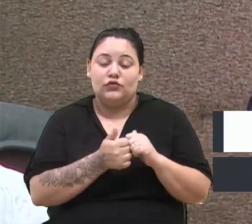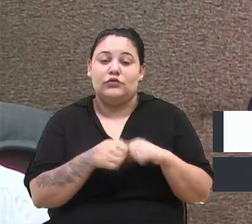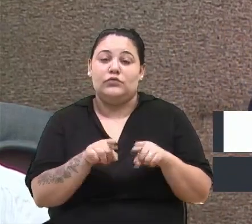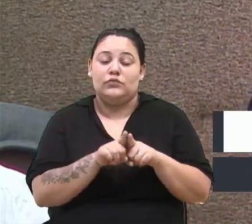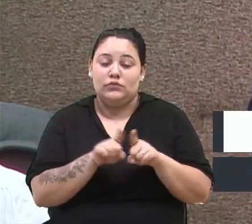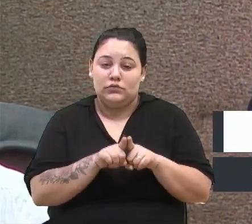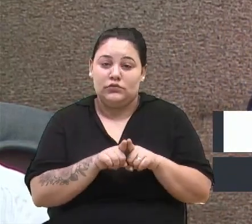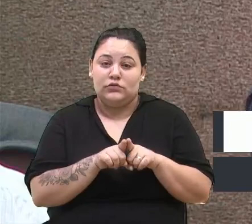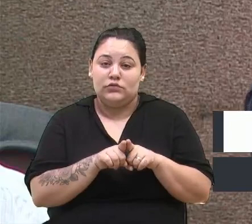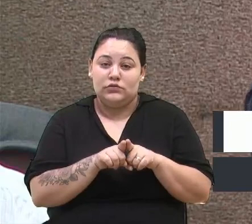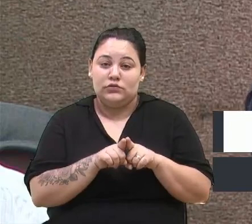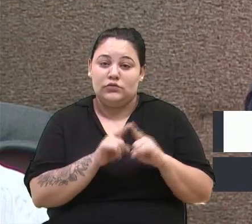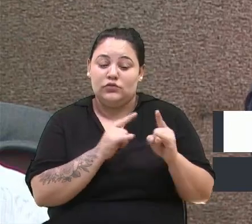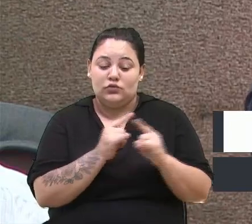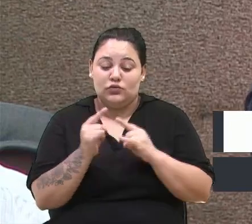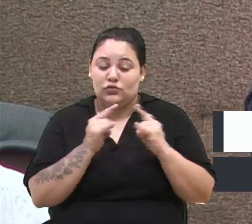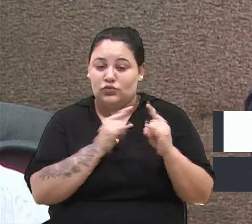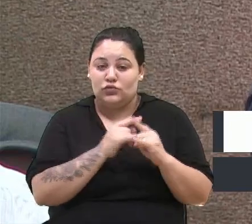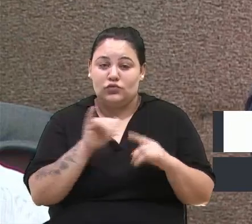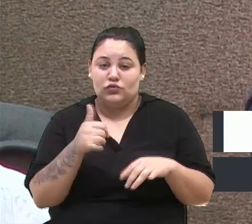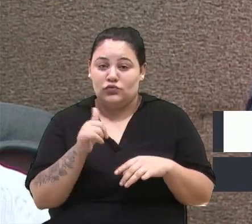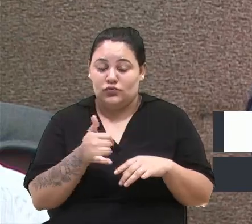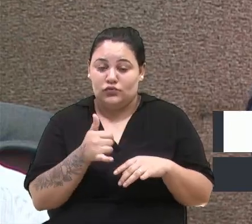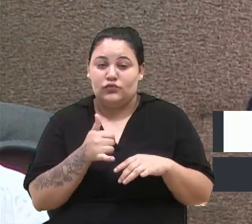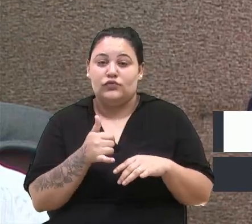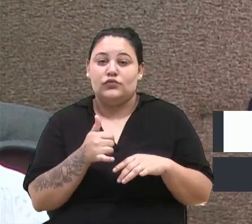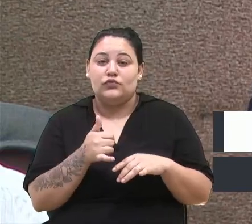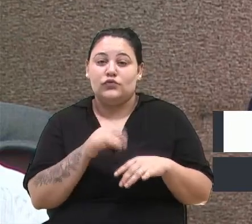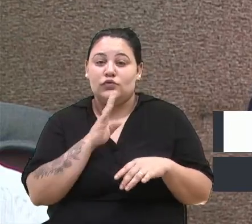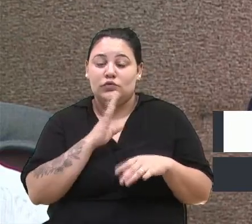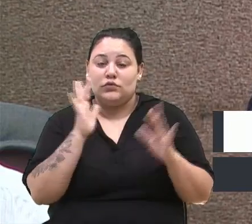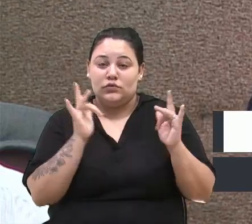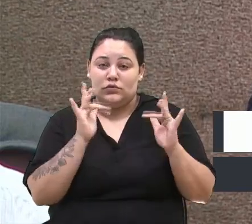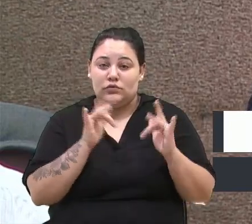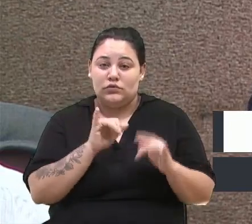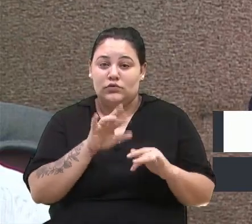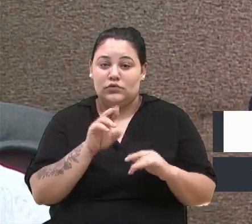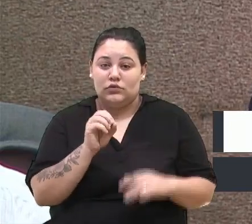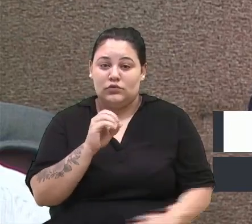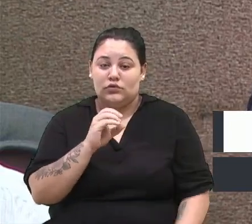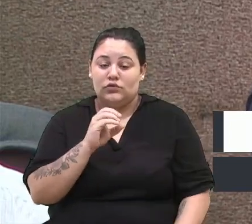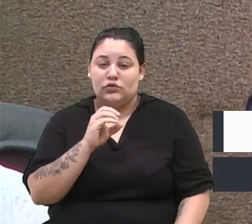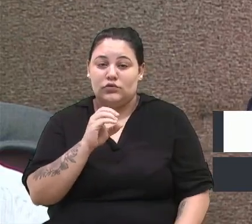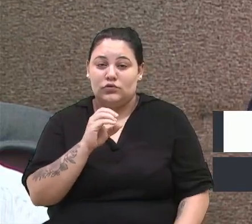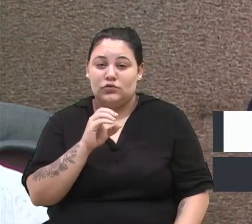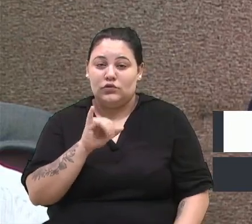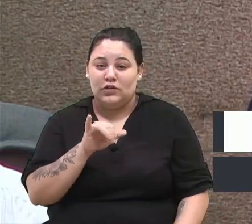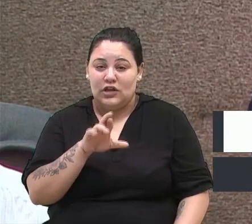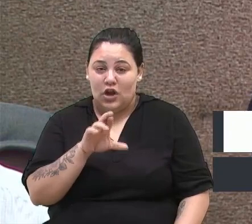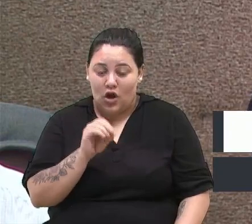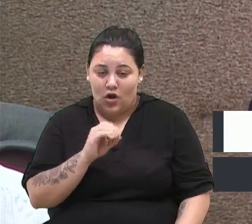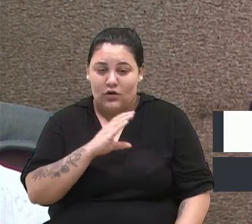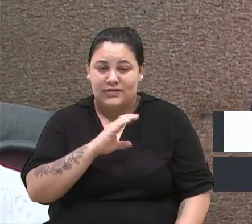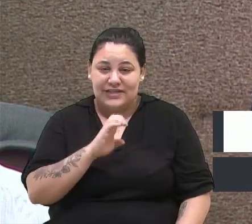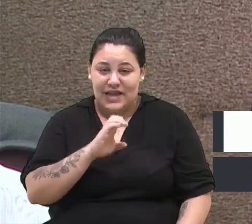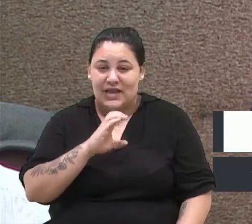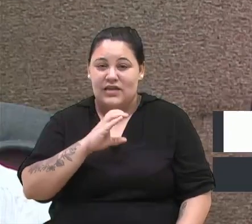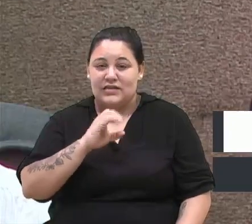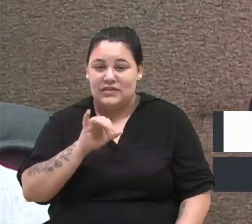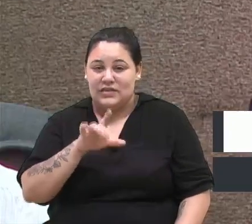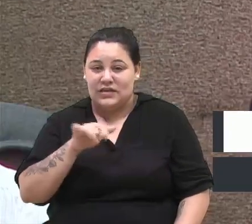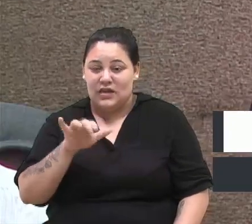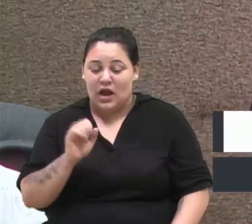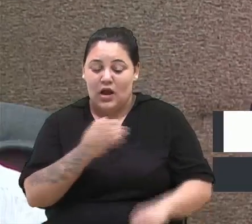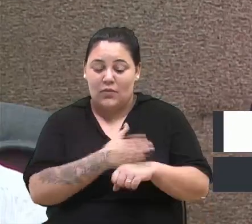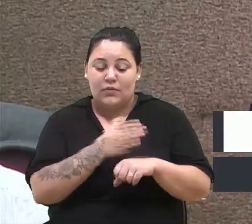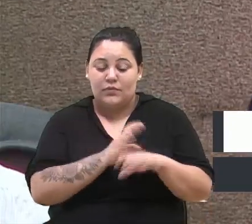28 anos. Com essa idade, conheceu a namorada Iró Cecília Tomielo e começou a fazer parte da comunidade